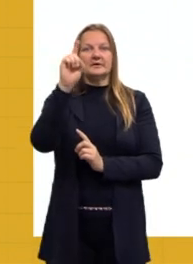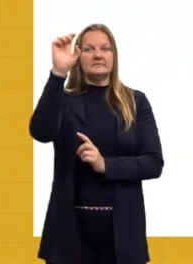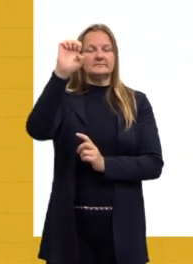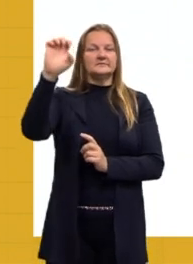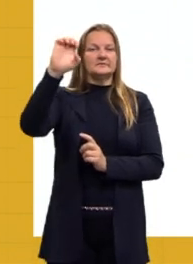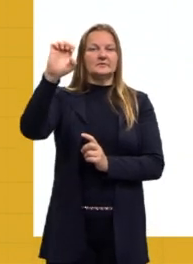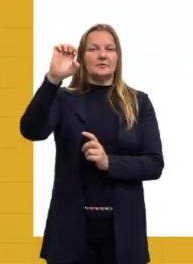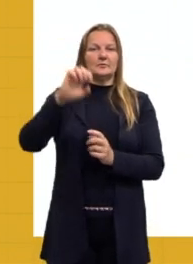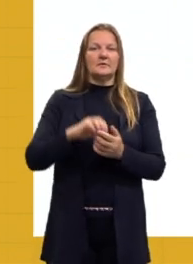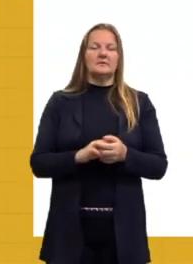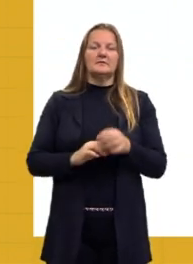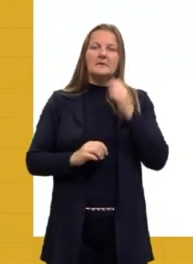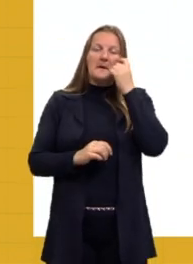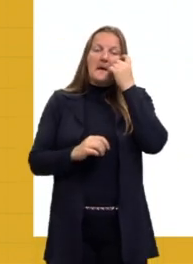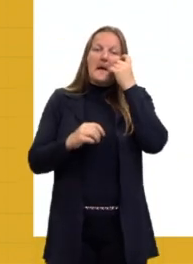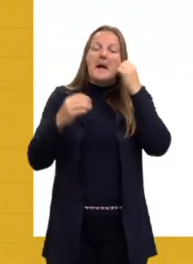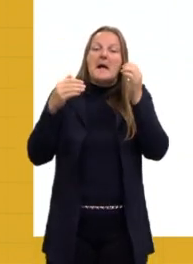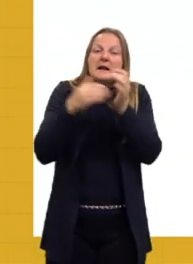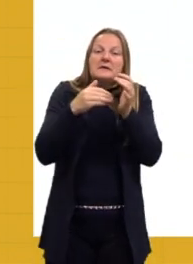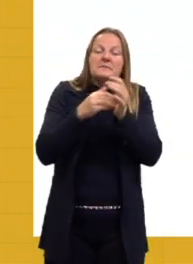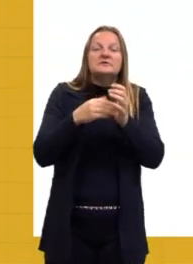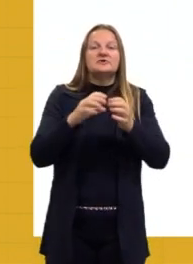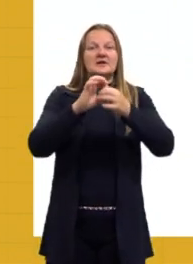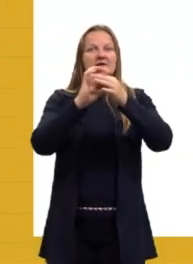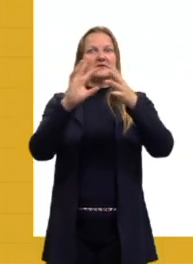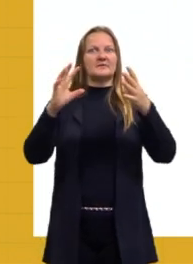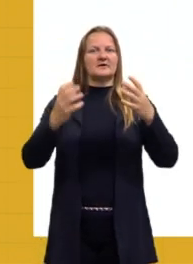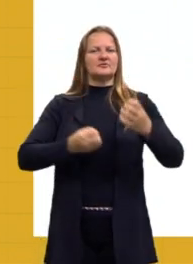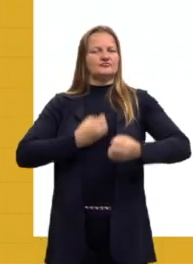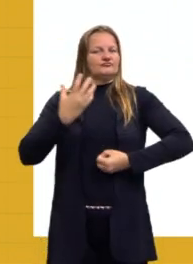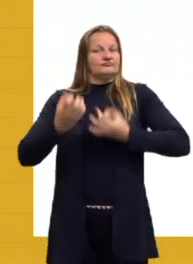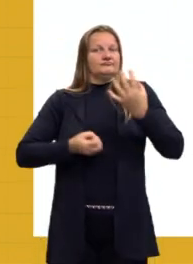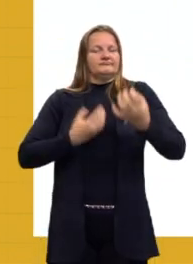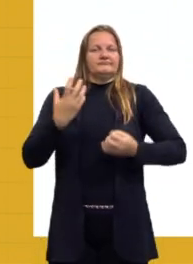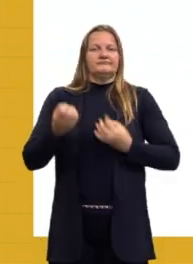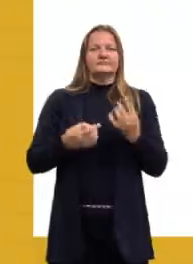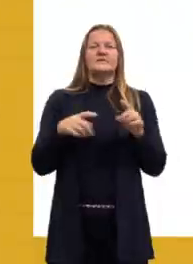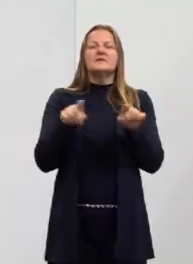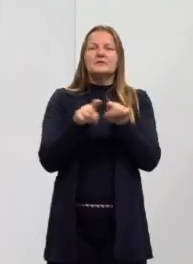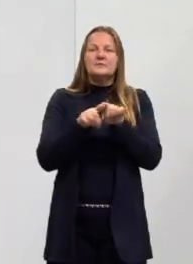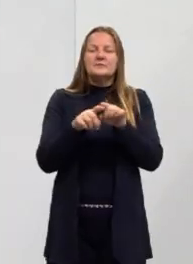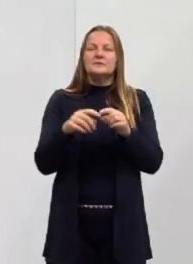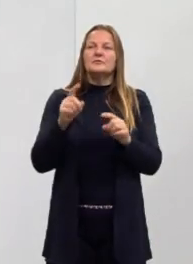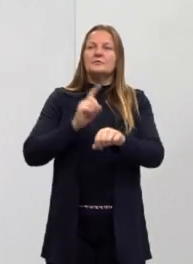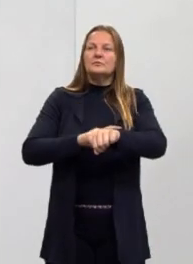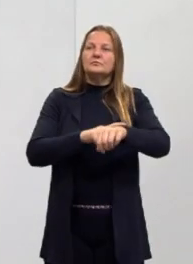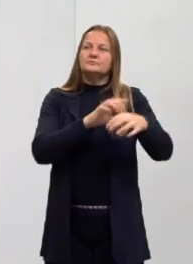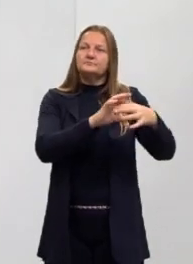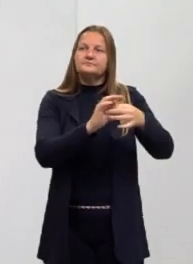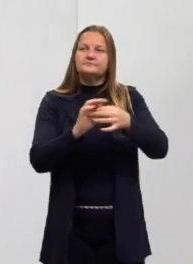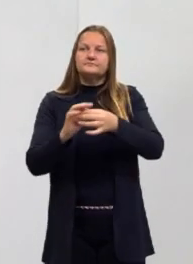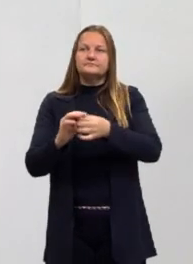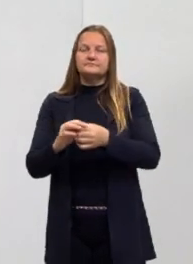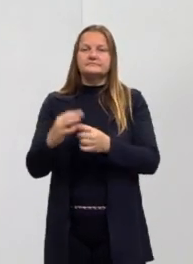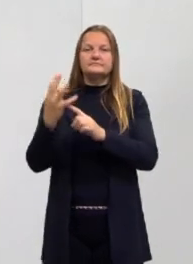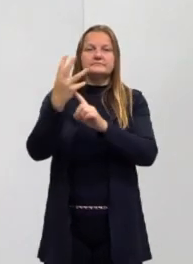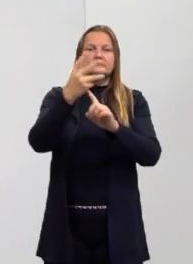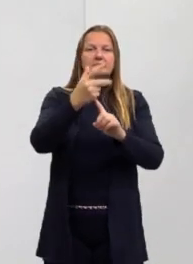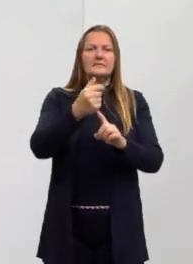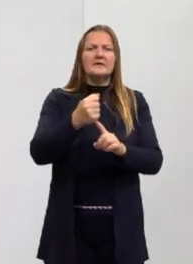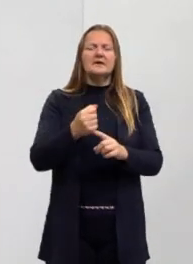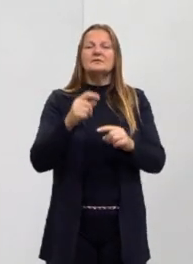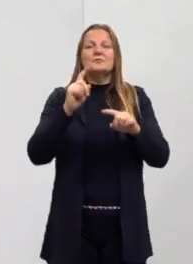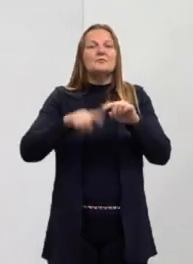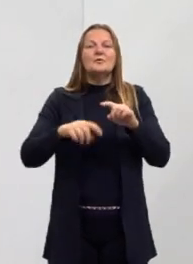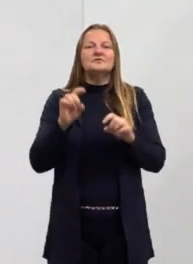pode ser limitada. Então, eles querem uma liberdade de expressão. E outra coisa importante nesse momento é o quê? Que a arte não